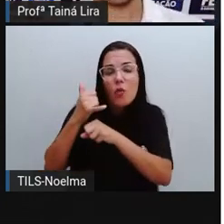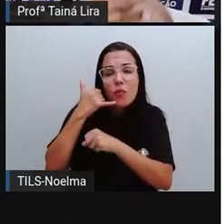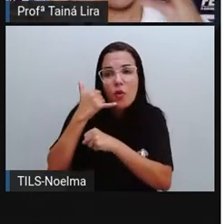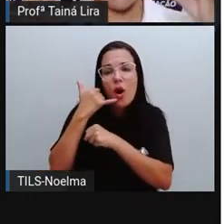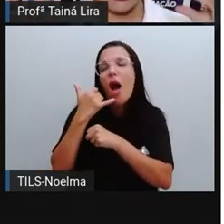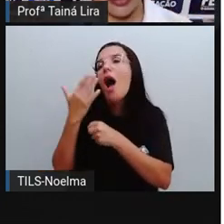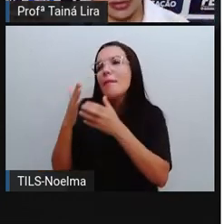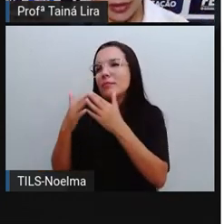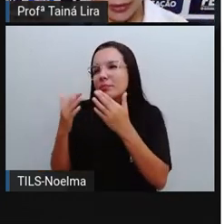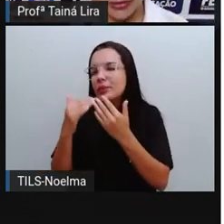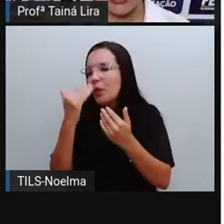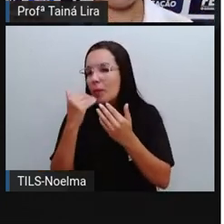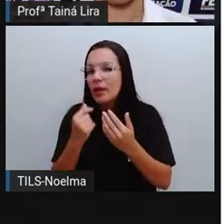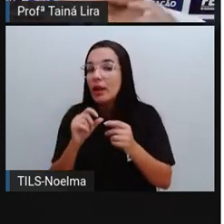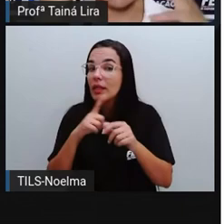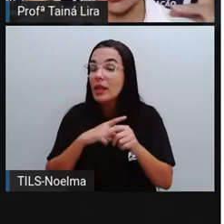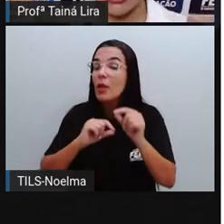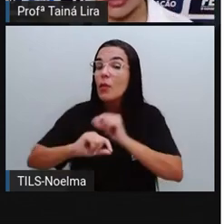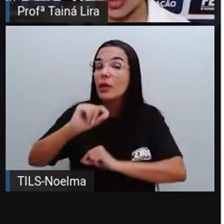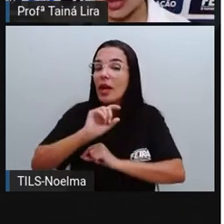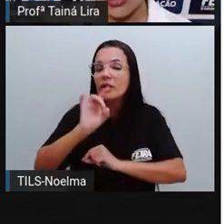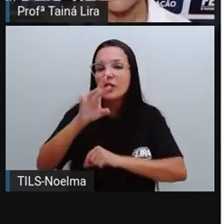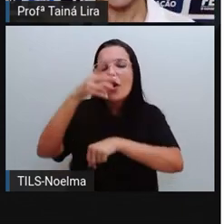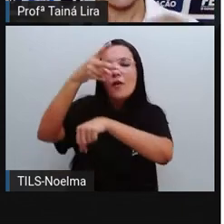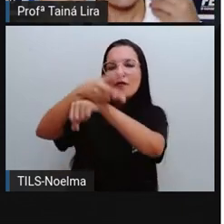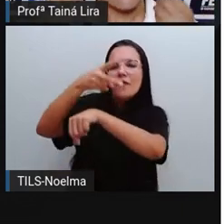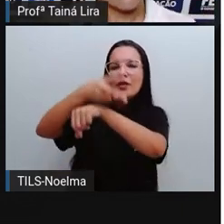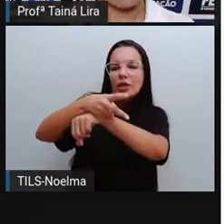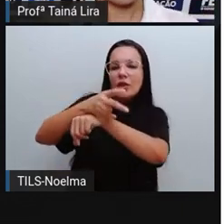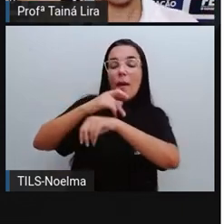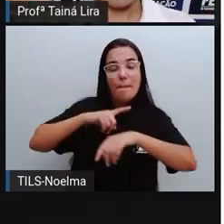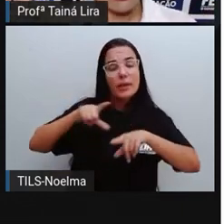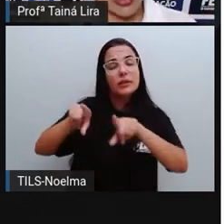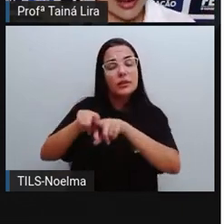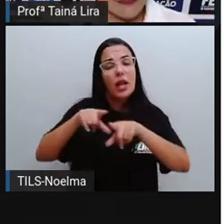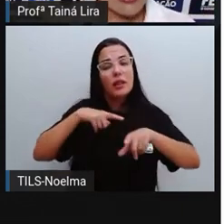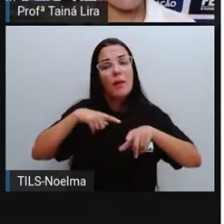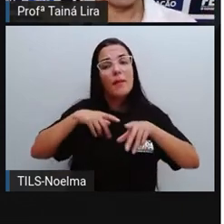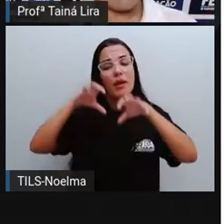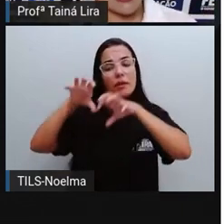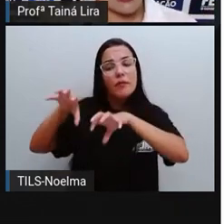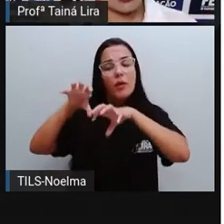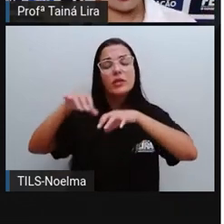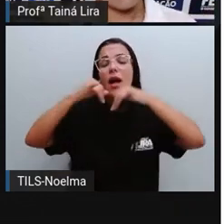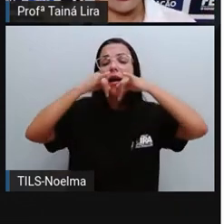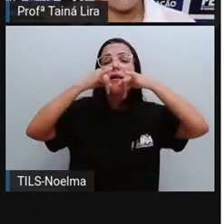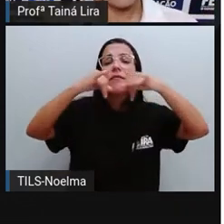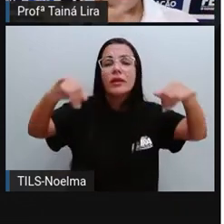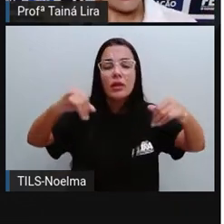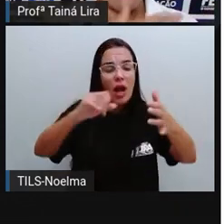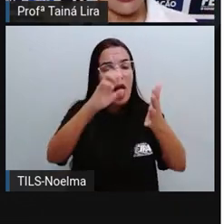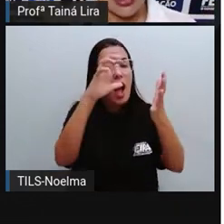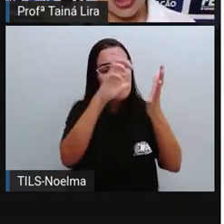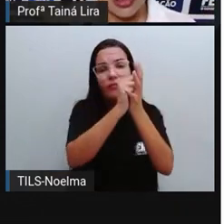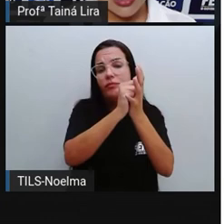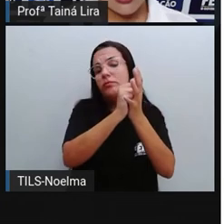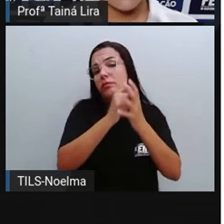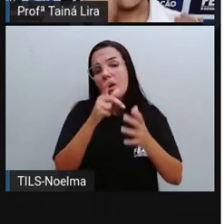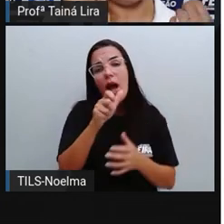audiovisual, tá em formato de vídeo, a intenção é divulgar o aplicativo iFood.